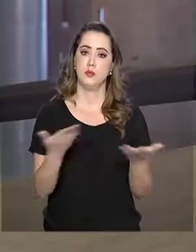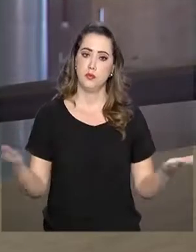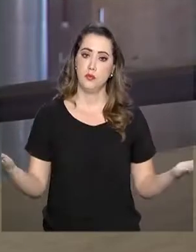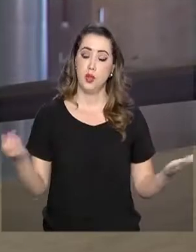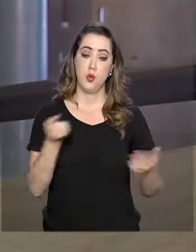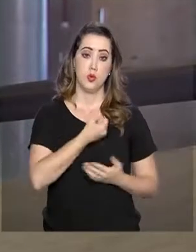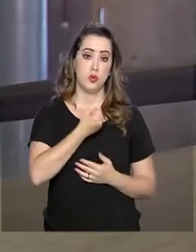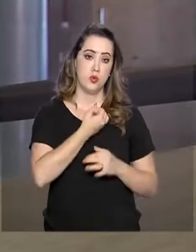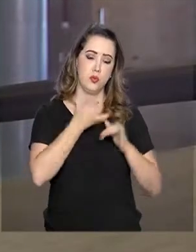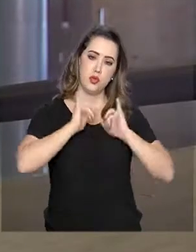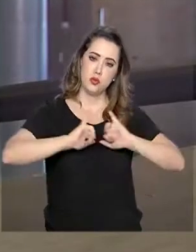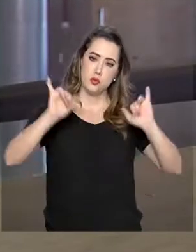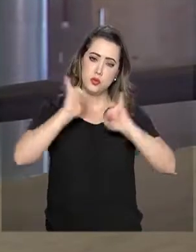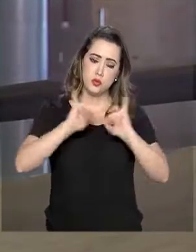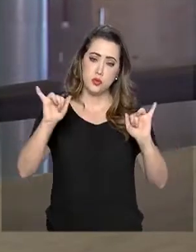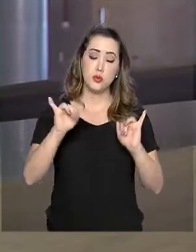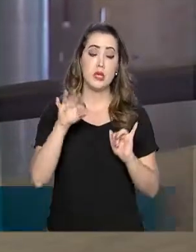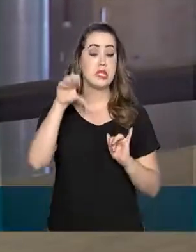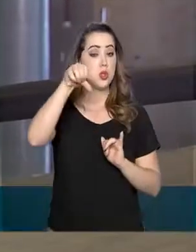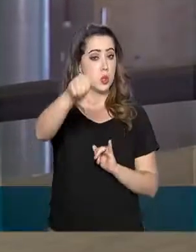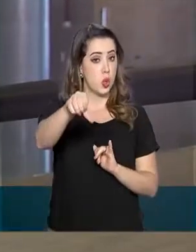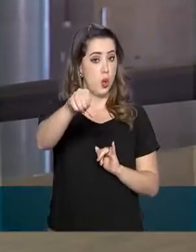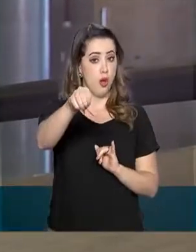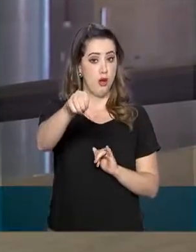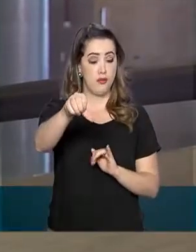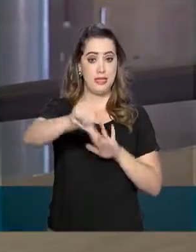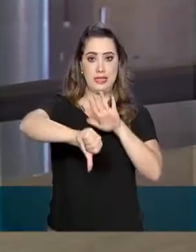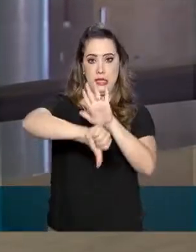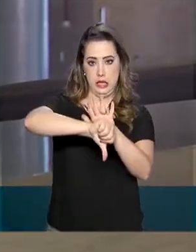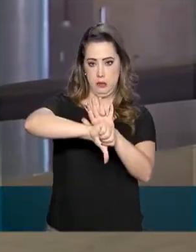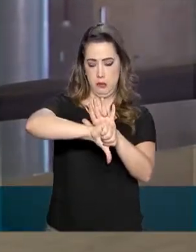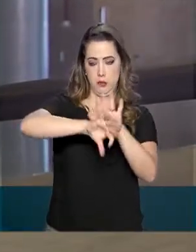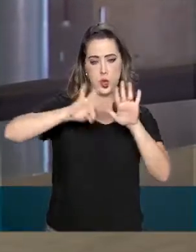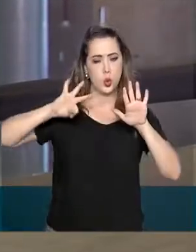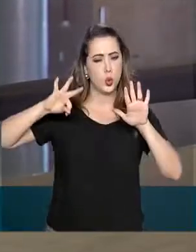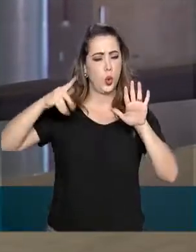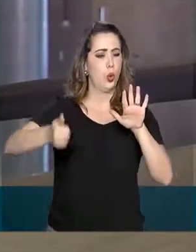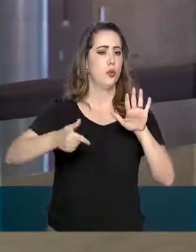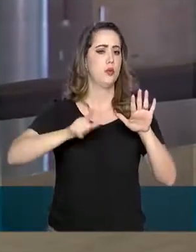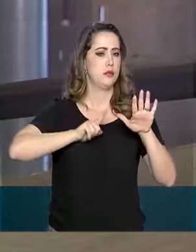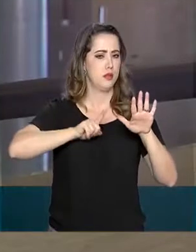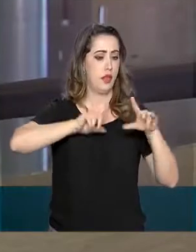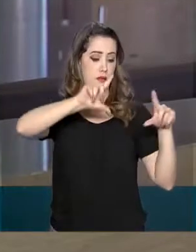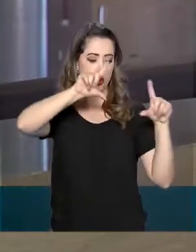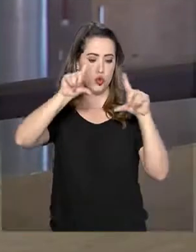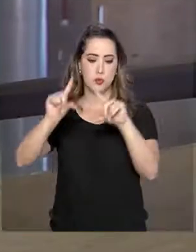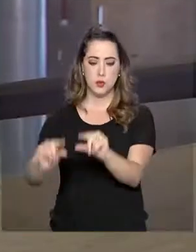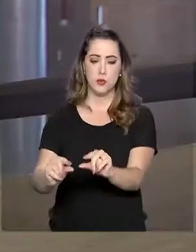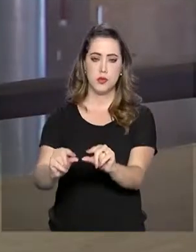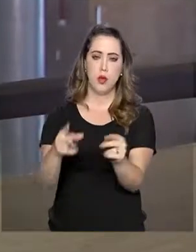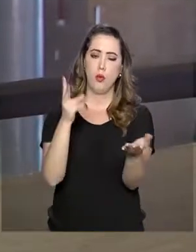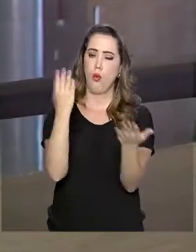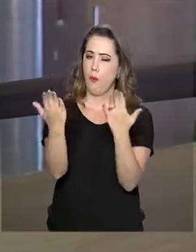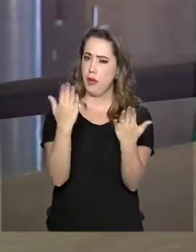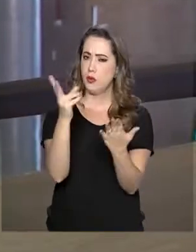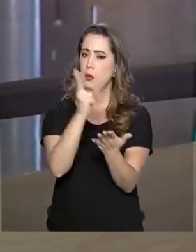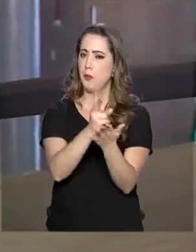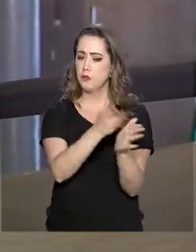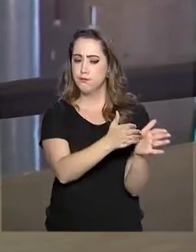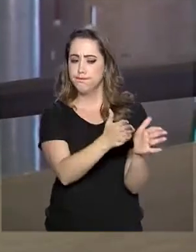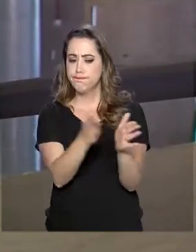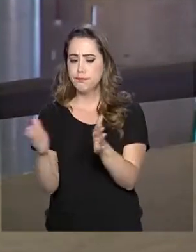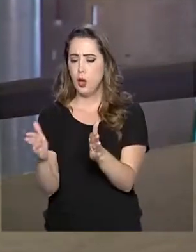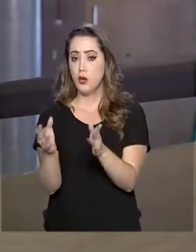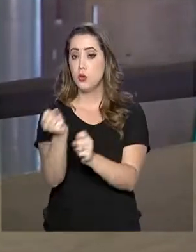divulgados dizem respeito a nove tipos de crime e em todos eles houve queda no mesmo período do